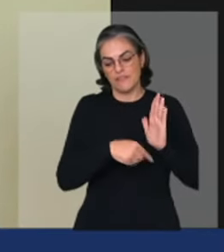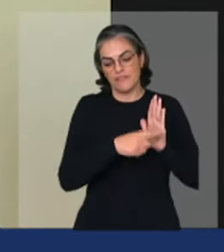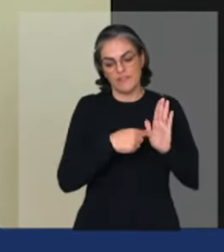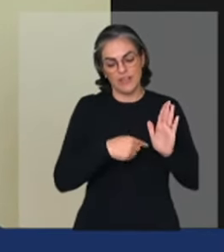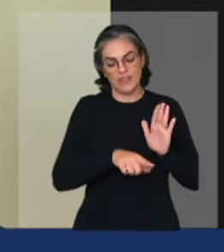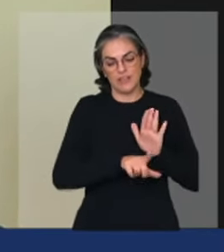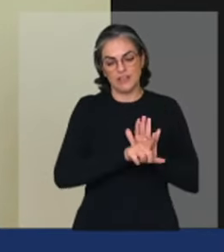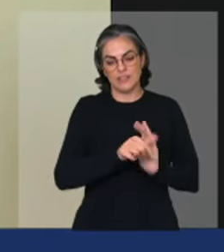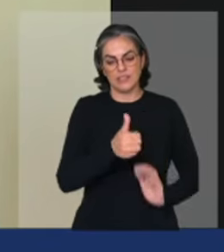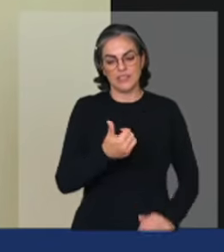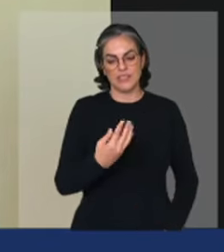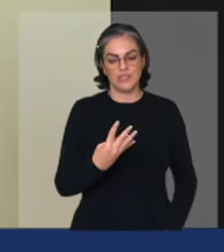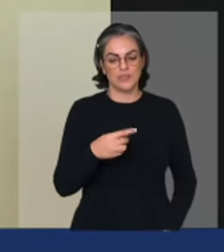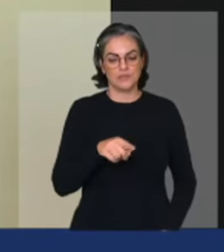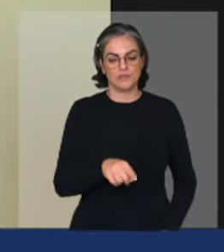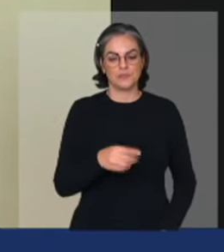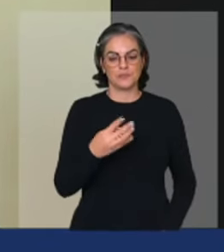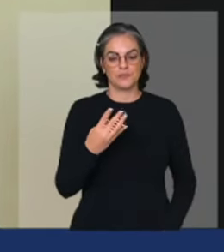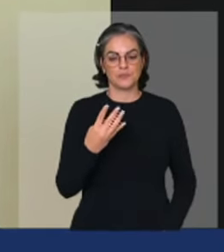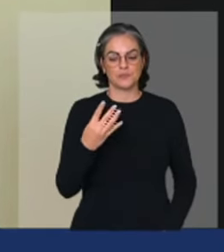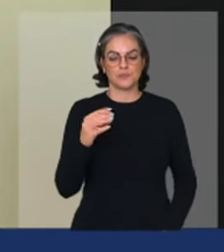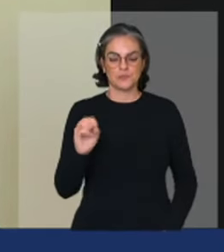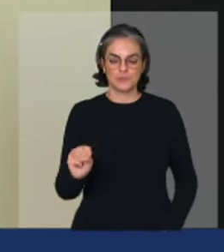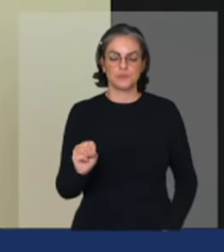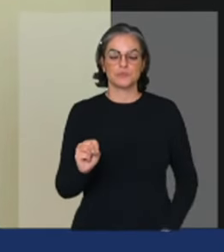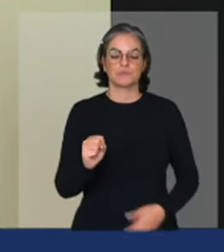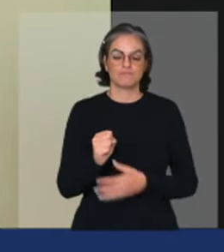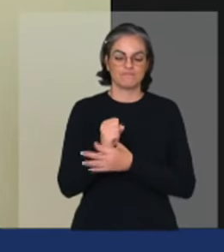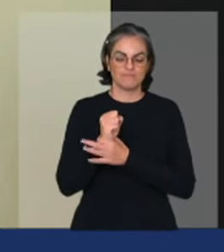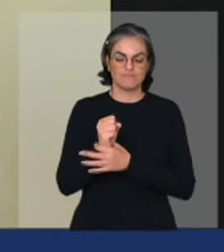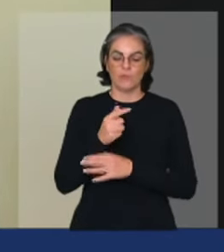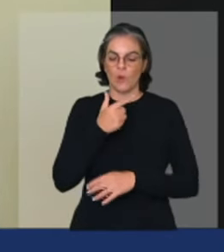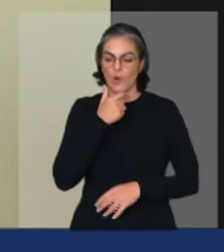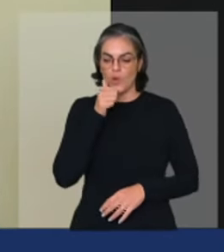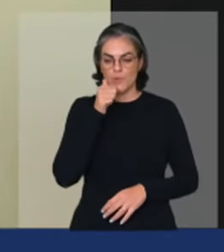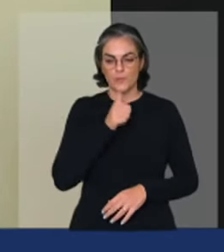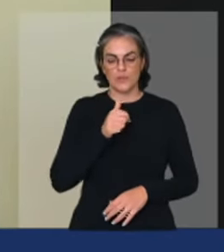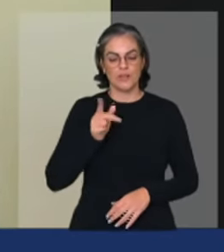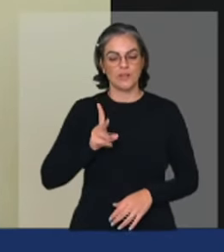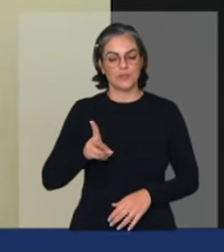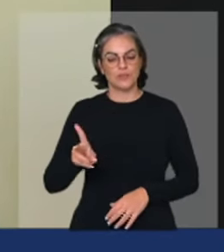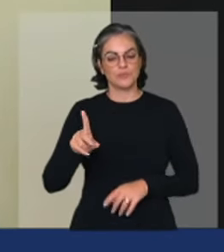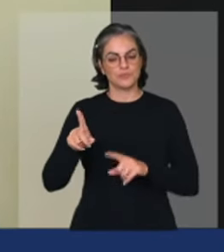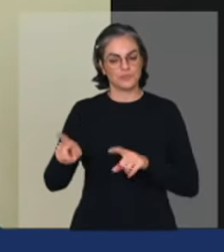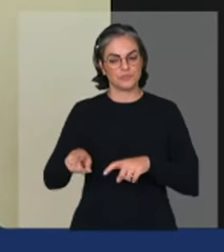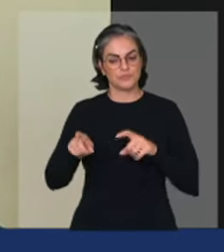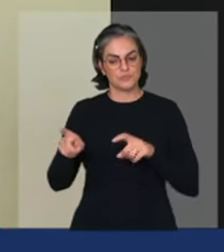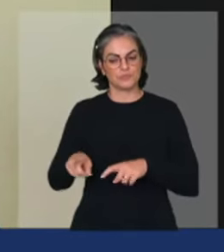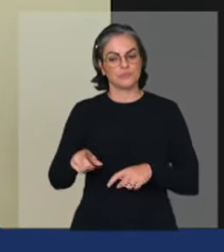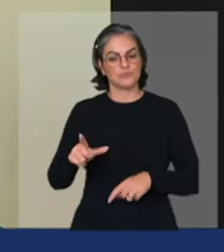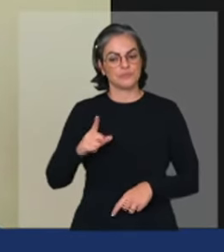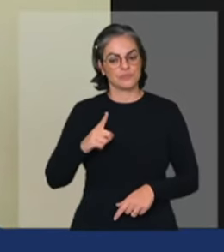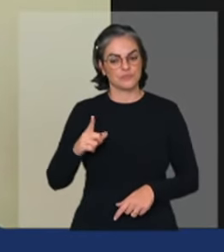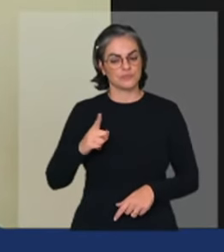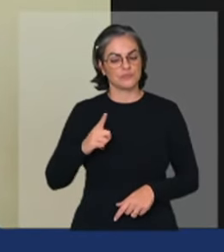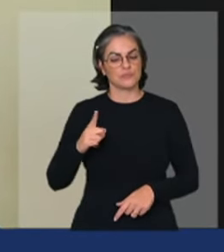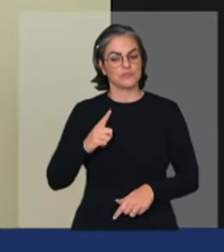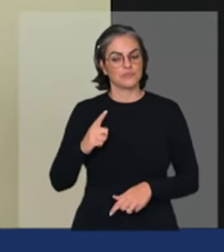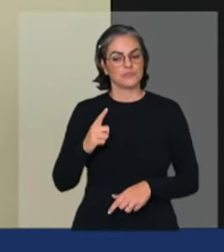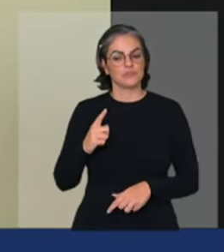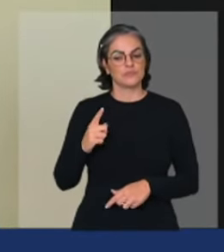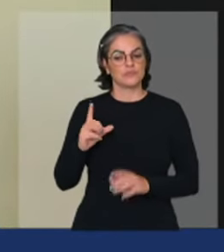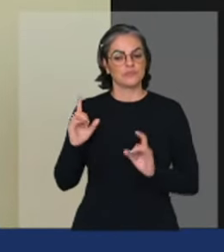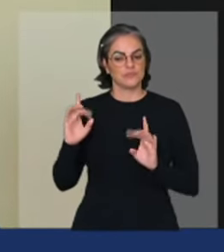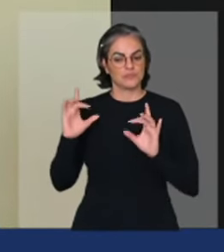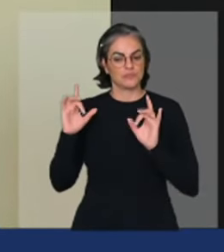.048 que garante que esses homens e mulheres continuem sendo segurados especiais da